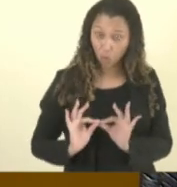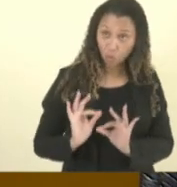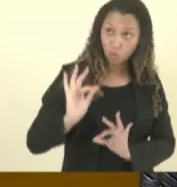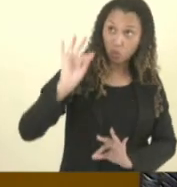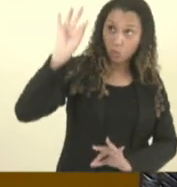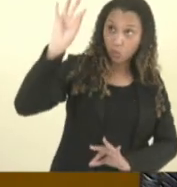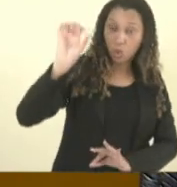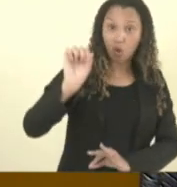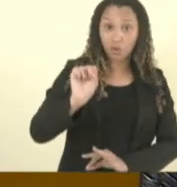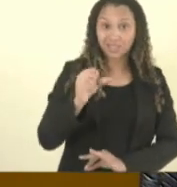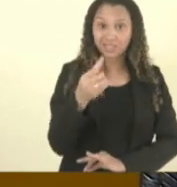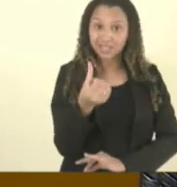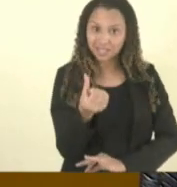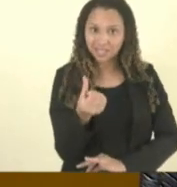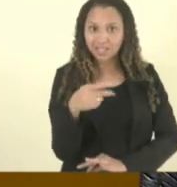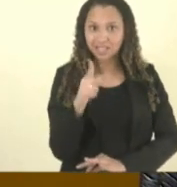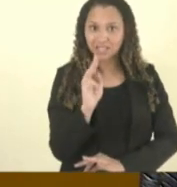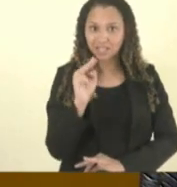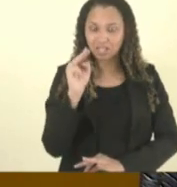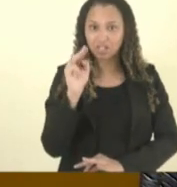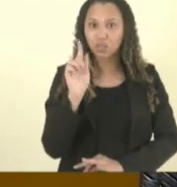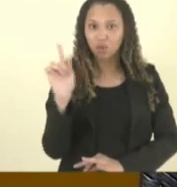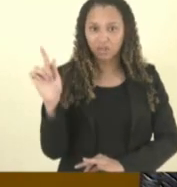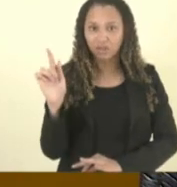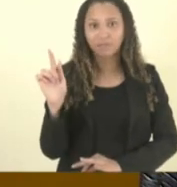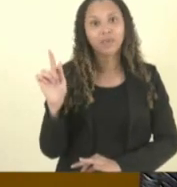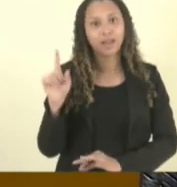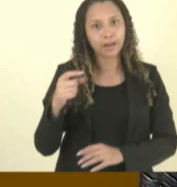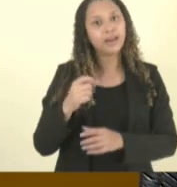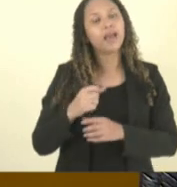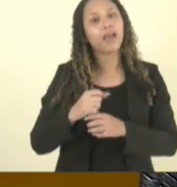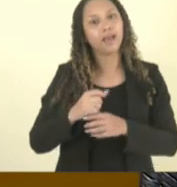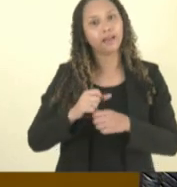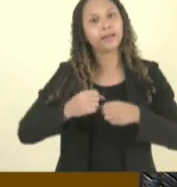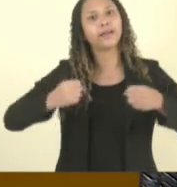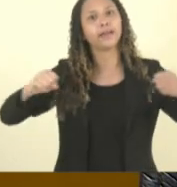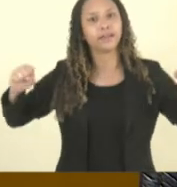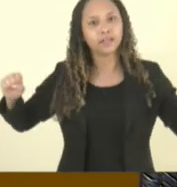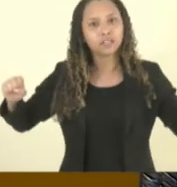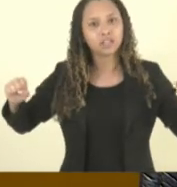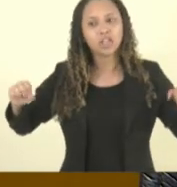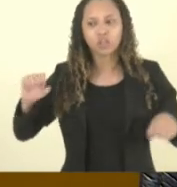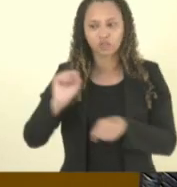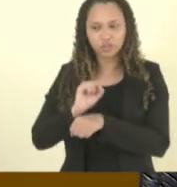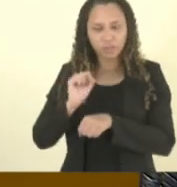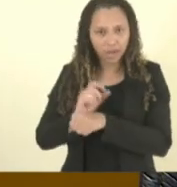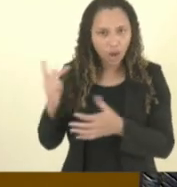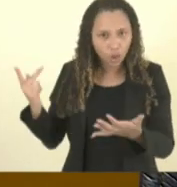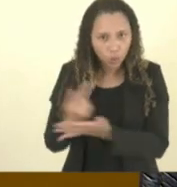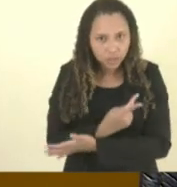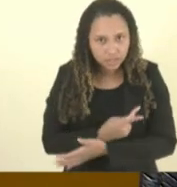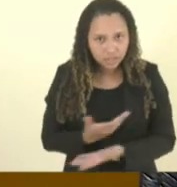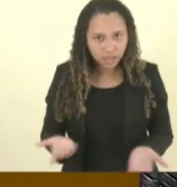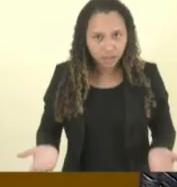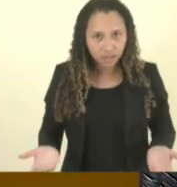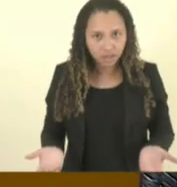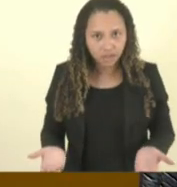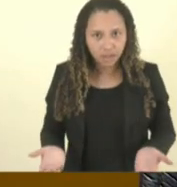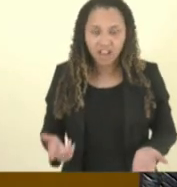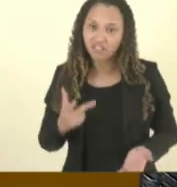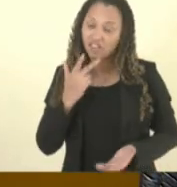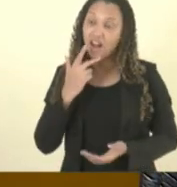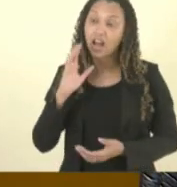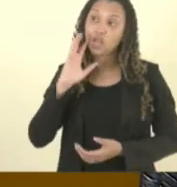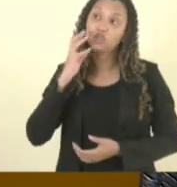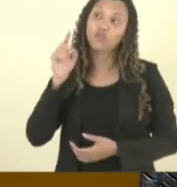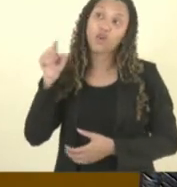86kg ele é muito grande e aí eu vou esperar isso acontecer falaram que foi uma coisa que foi resolvida